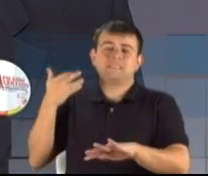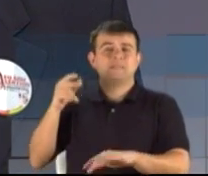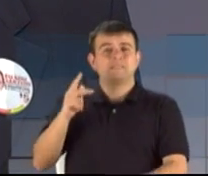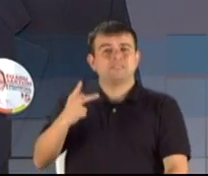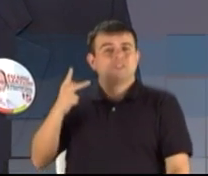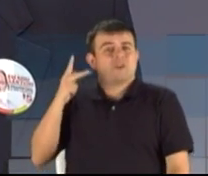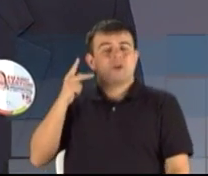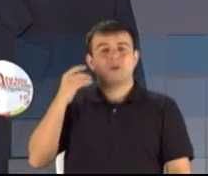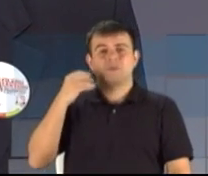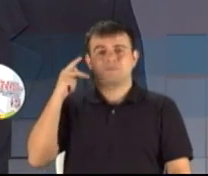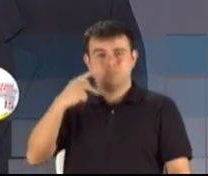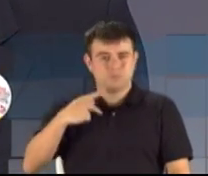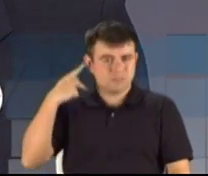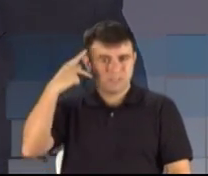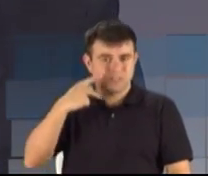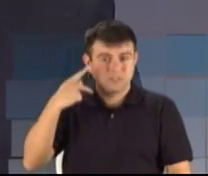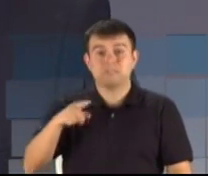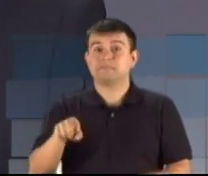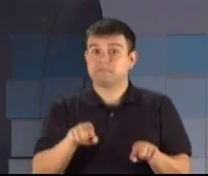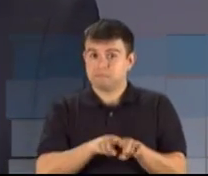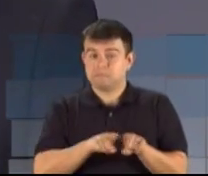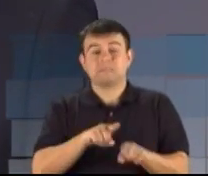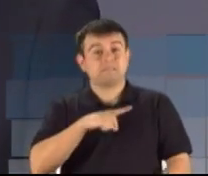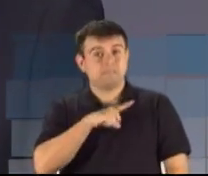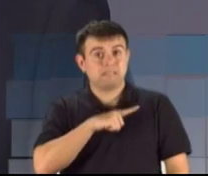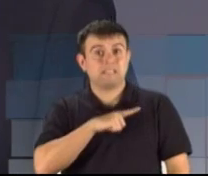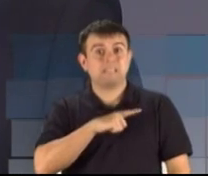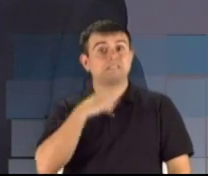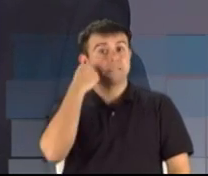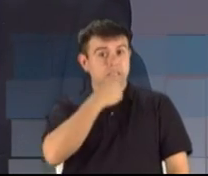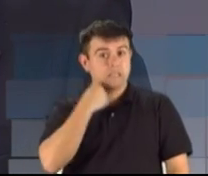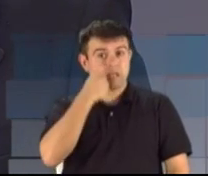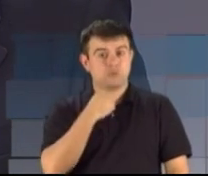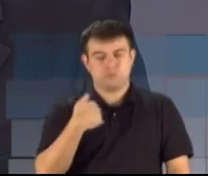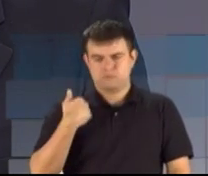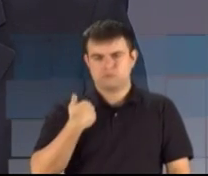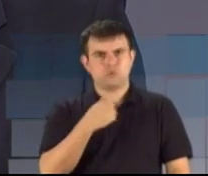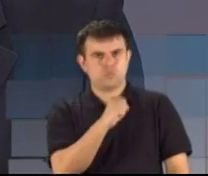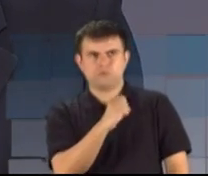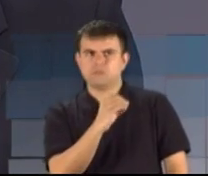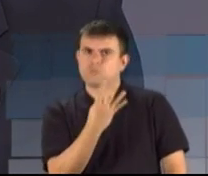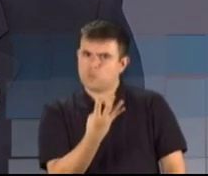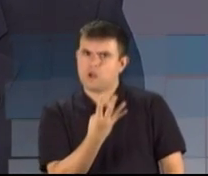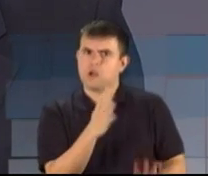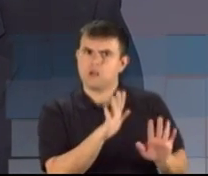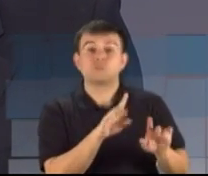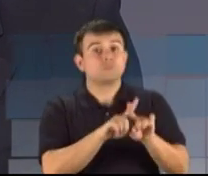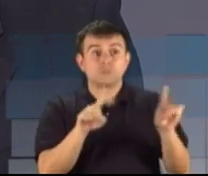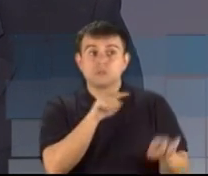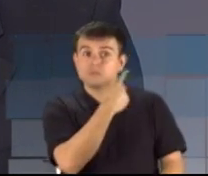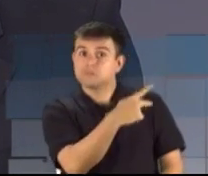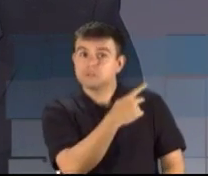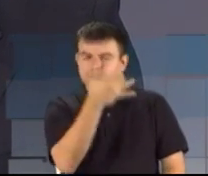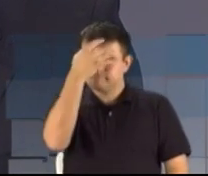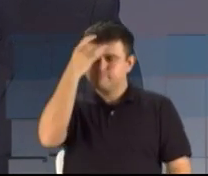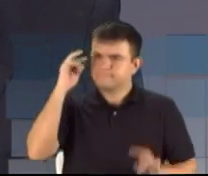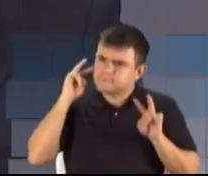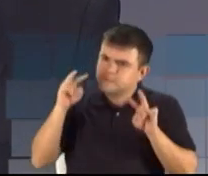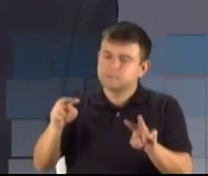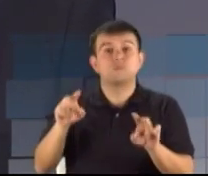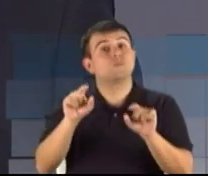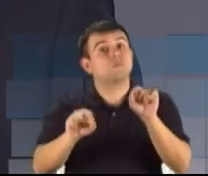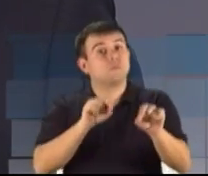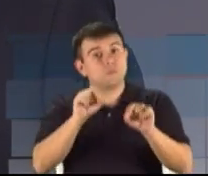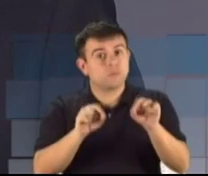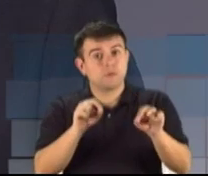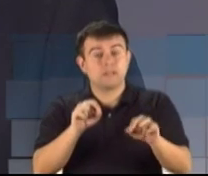Temos um senador, embora com 84 anos, com uma visão que as ruas e que a